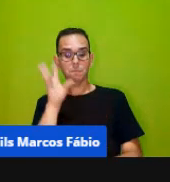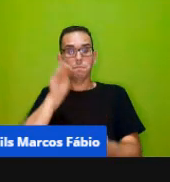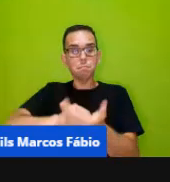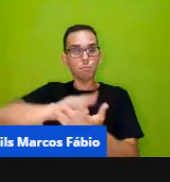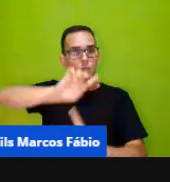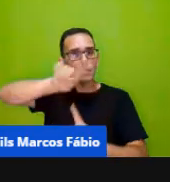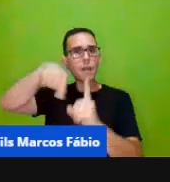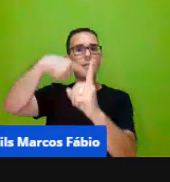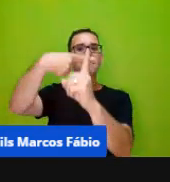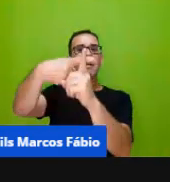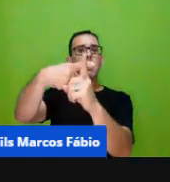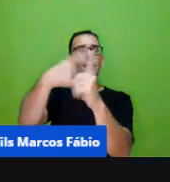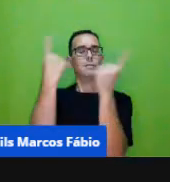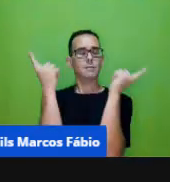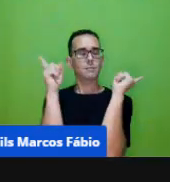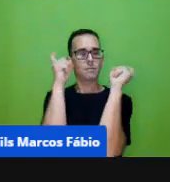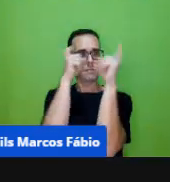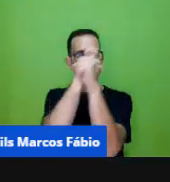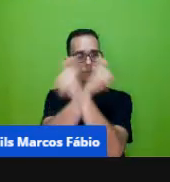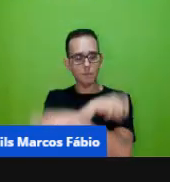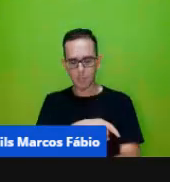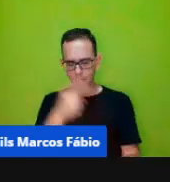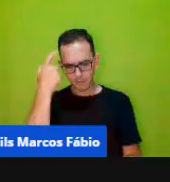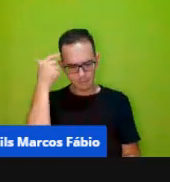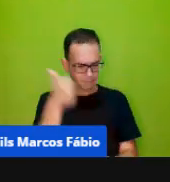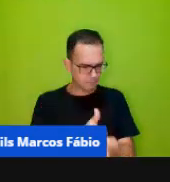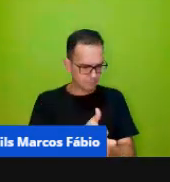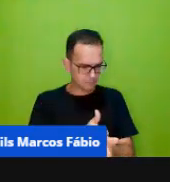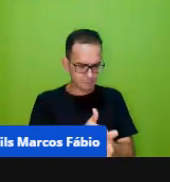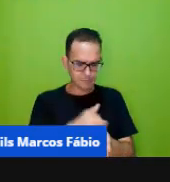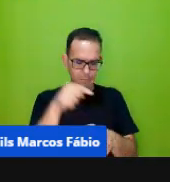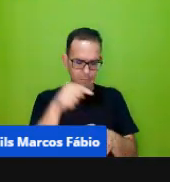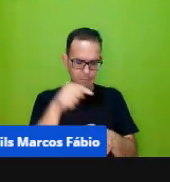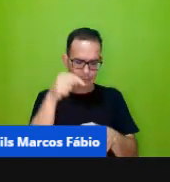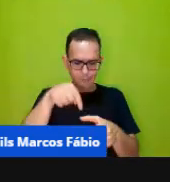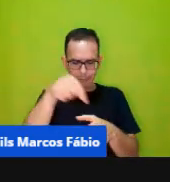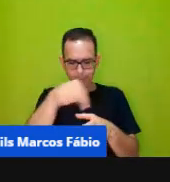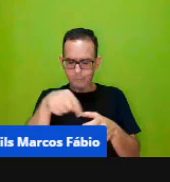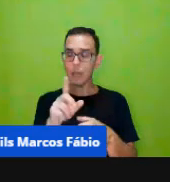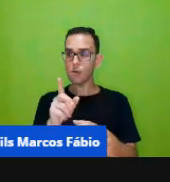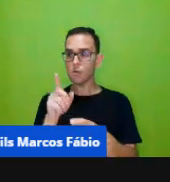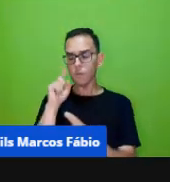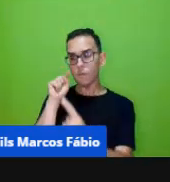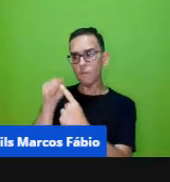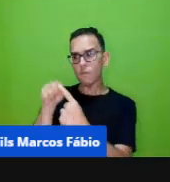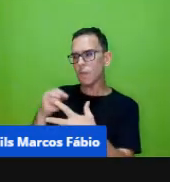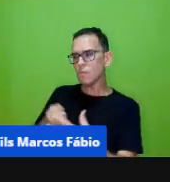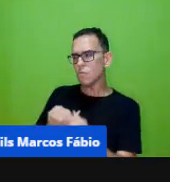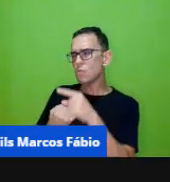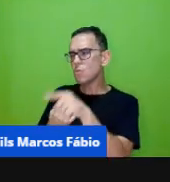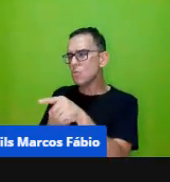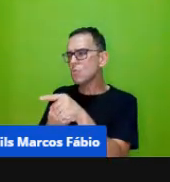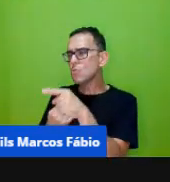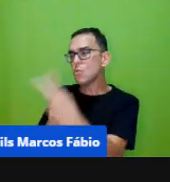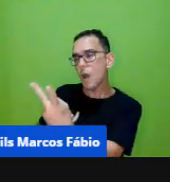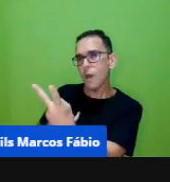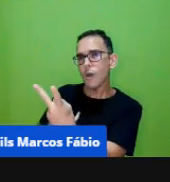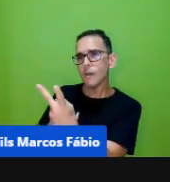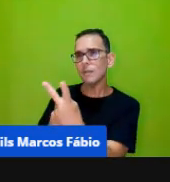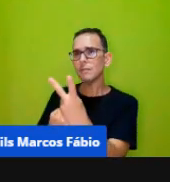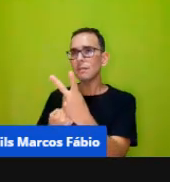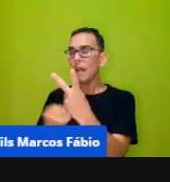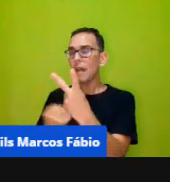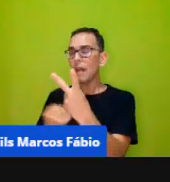né para as crianças em vez de só contar as bolinhas identificar e dizer qual é esse número próximo por favor